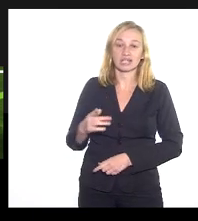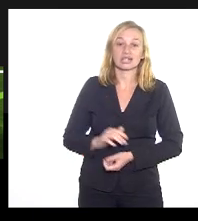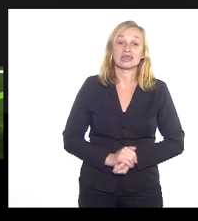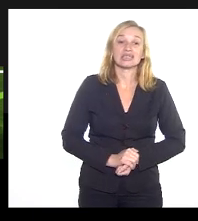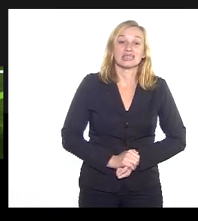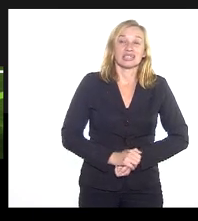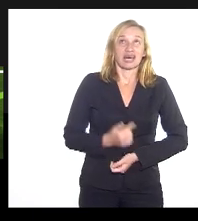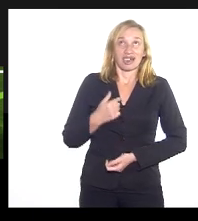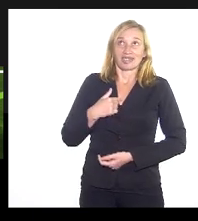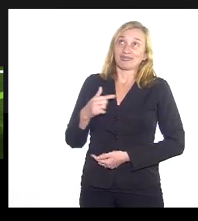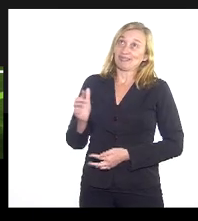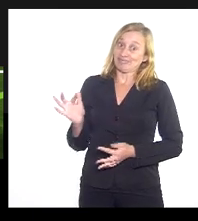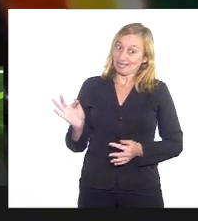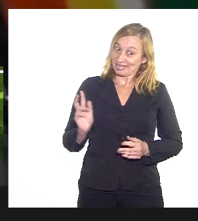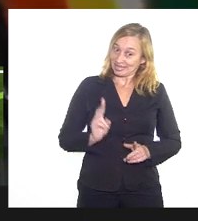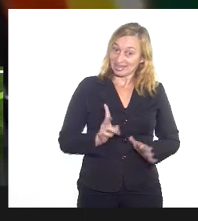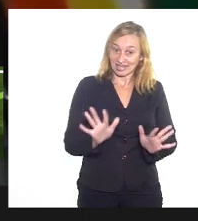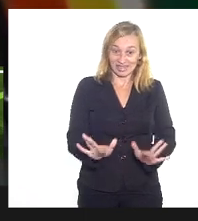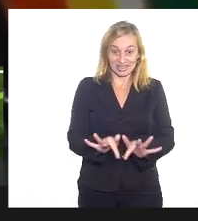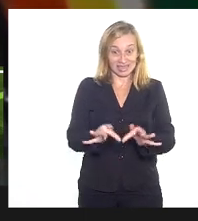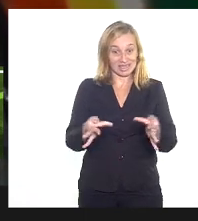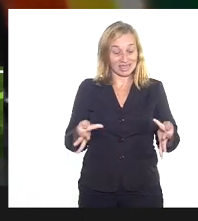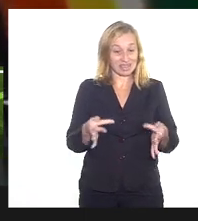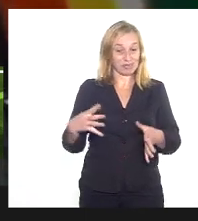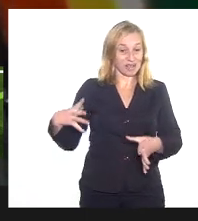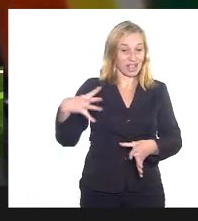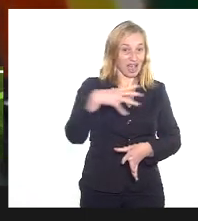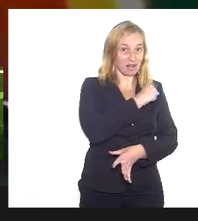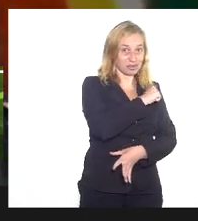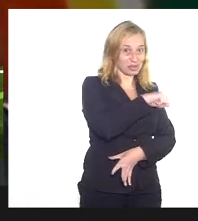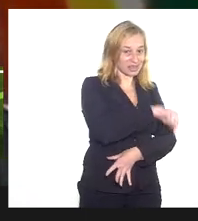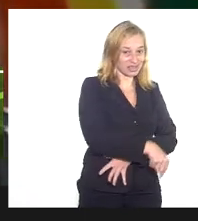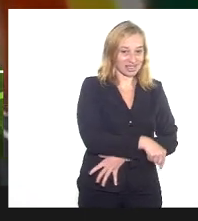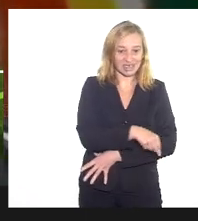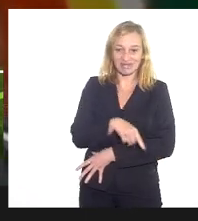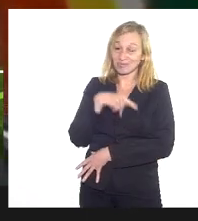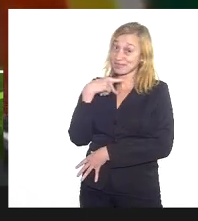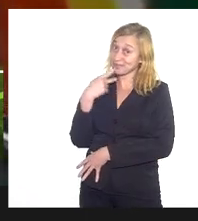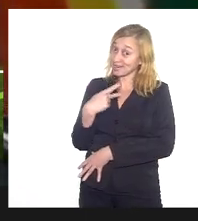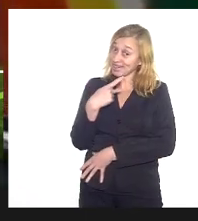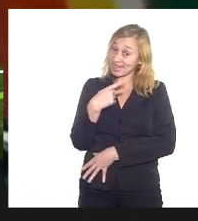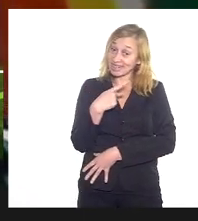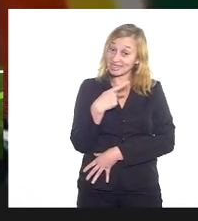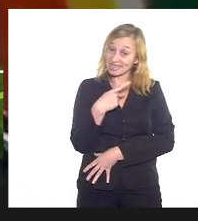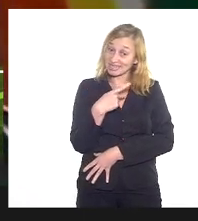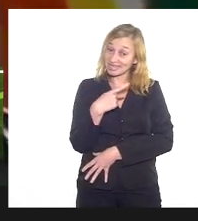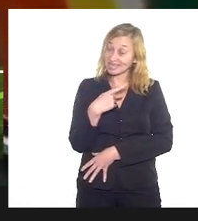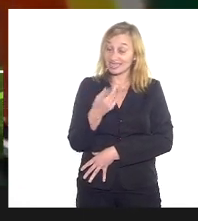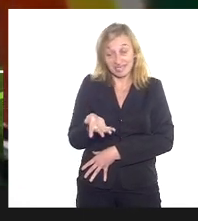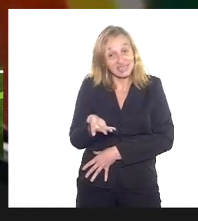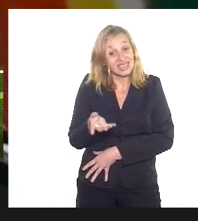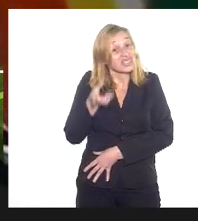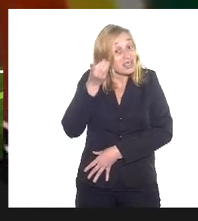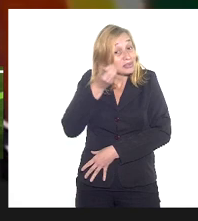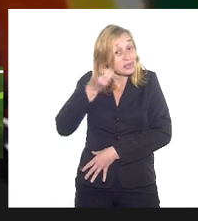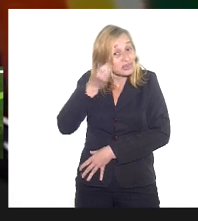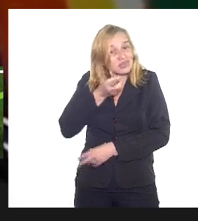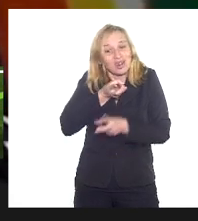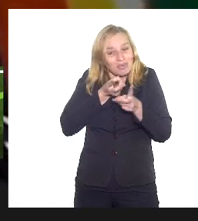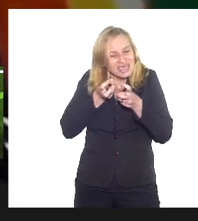sempre muito, muito humilde e breve aqui na minha condição de suplente, mas muito